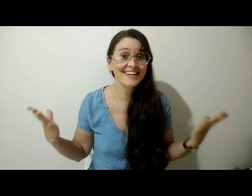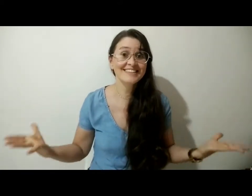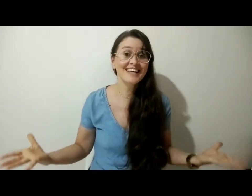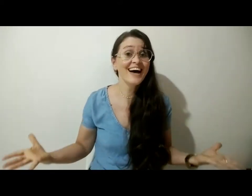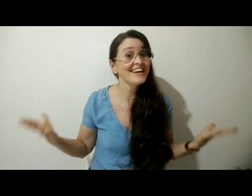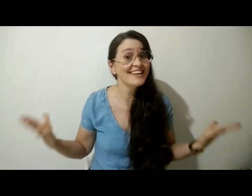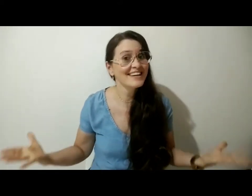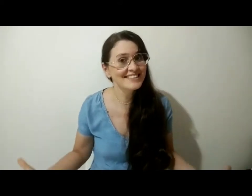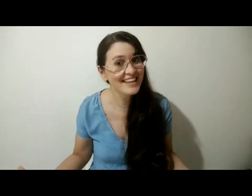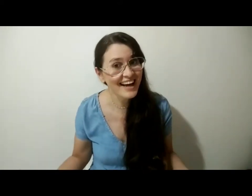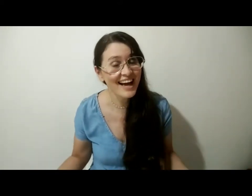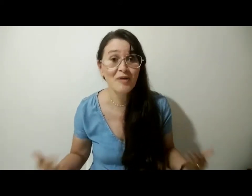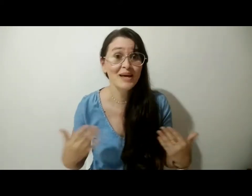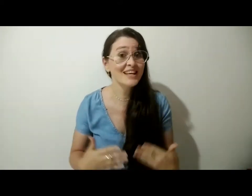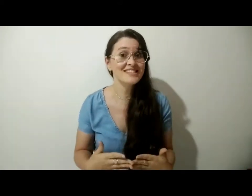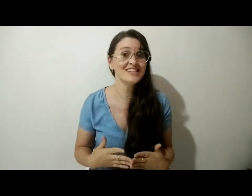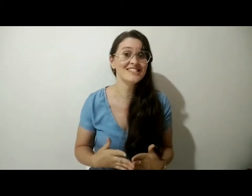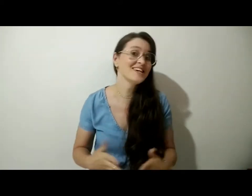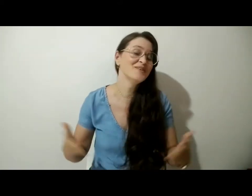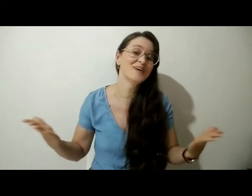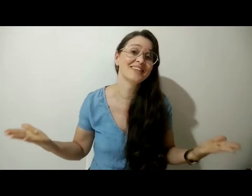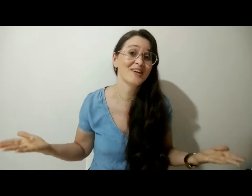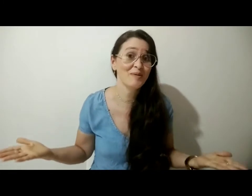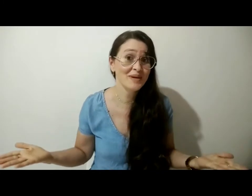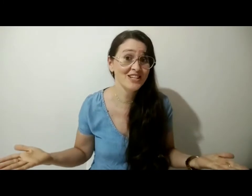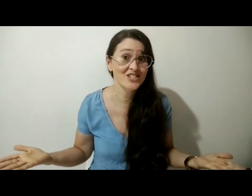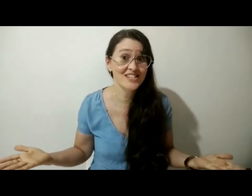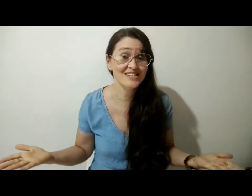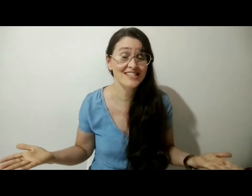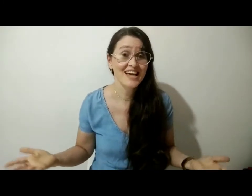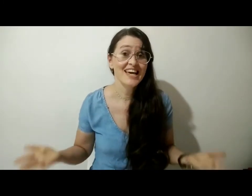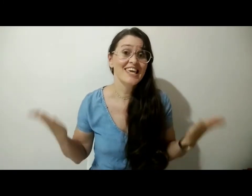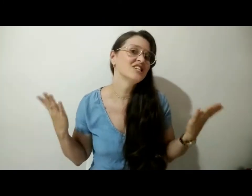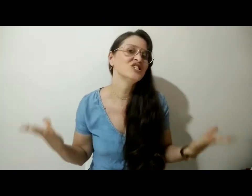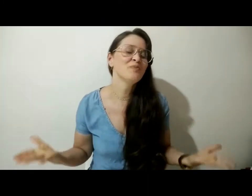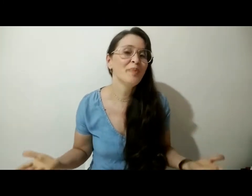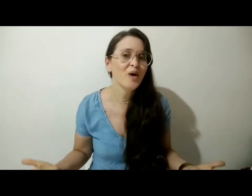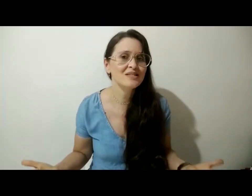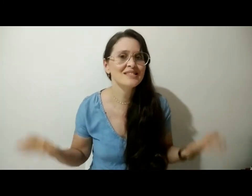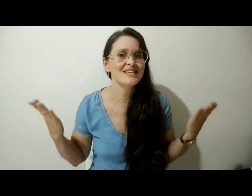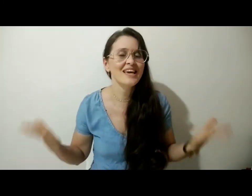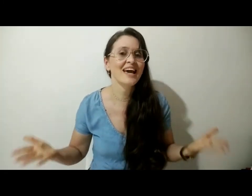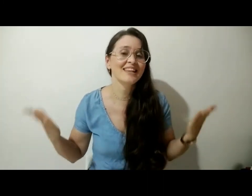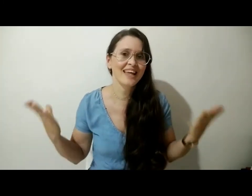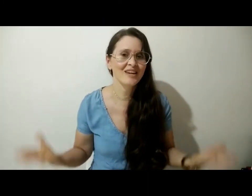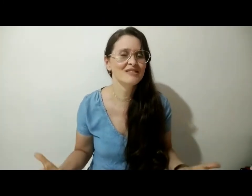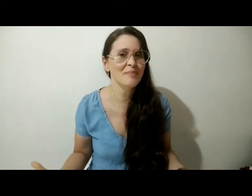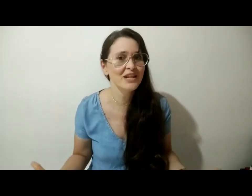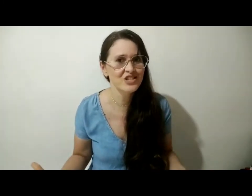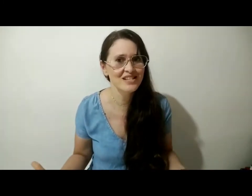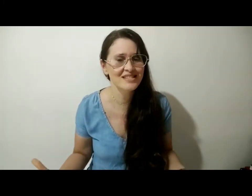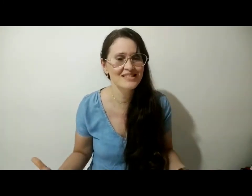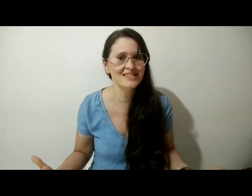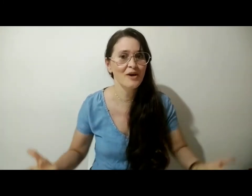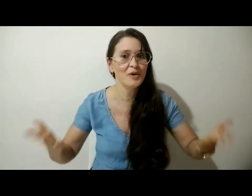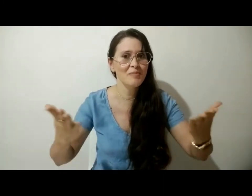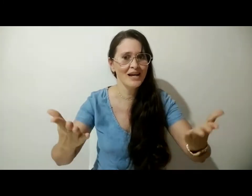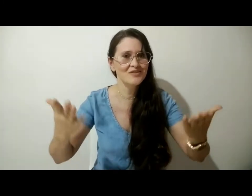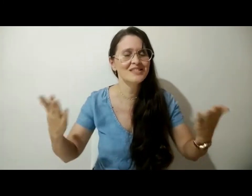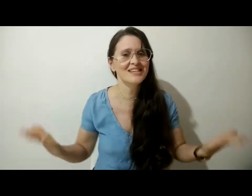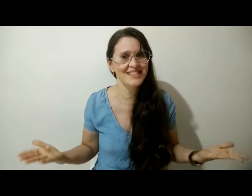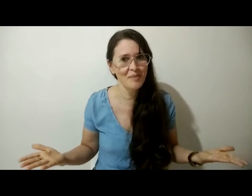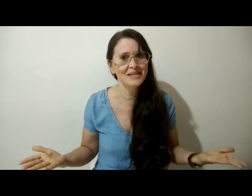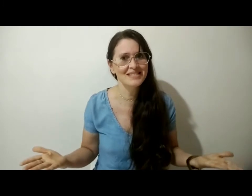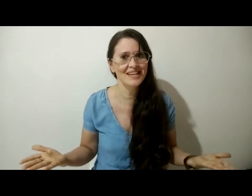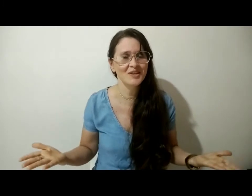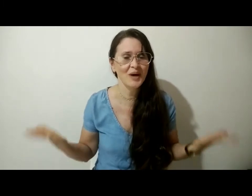Cantar e cantar e cantar. A beleza é de ser um eterno aprendiz. Que a gente possa ser eternos aprendizes. Que é o que